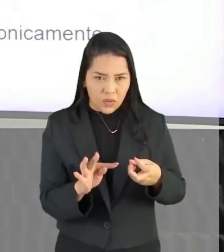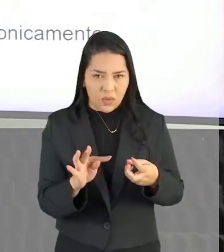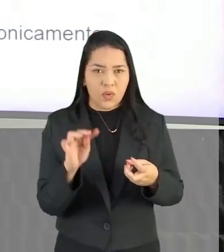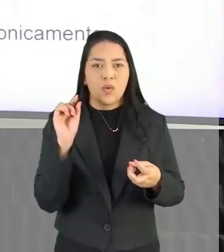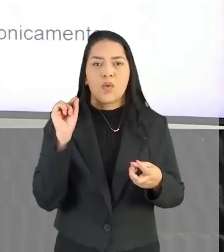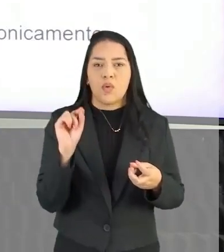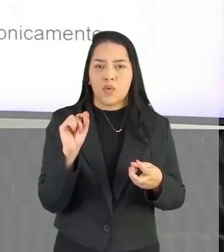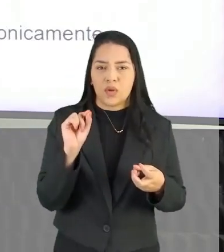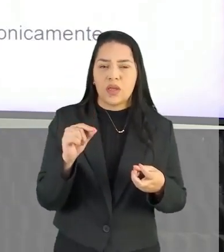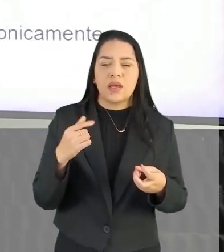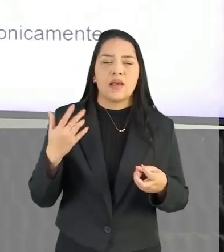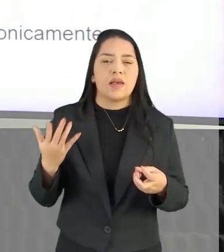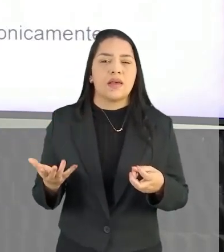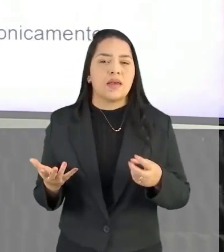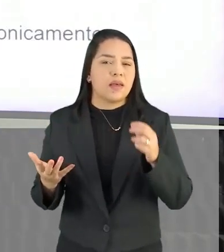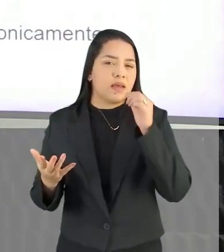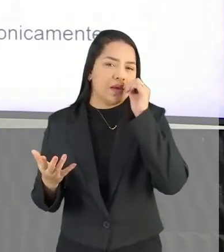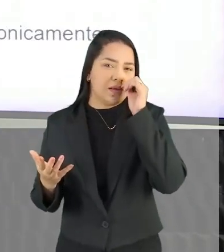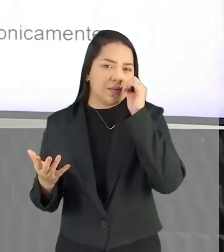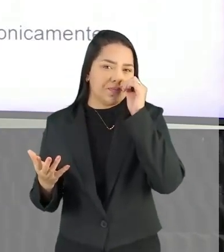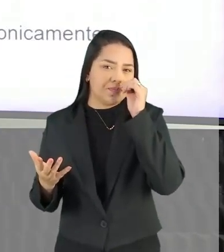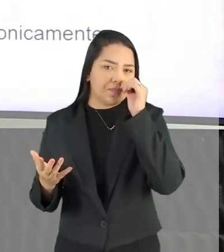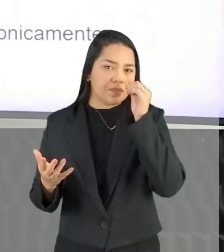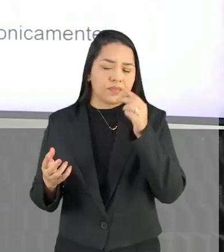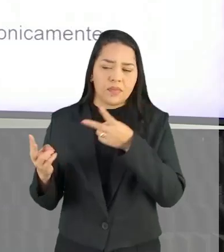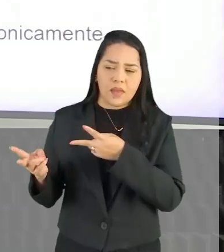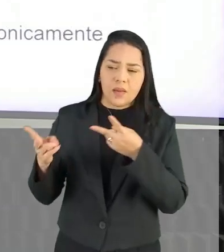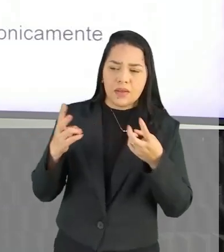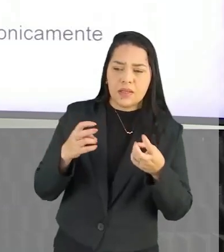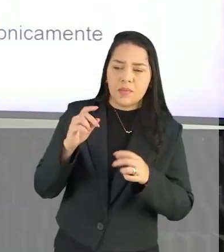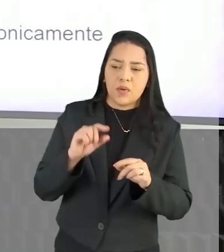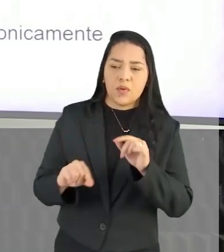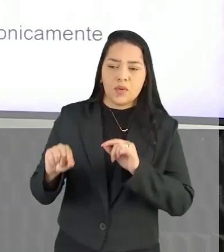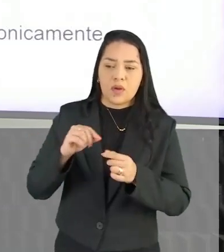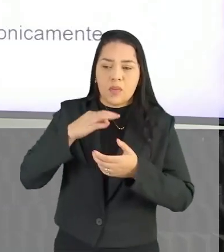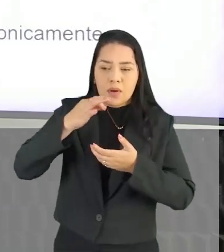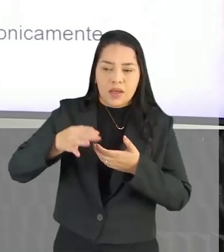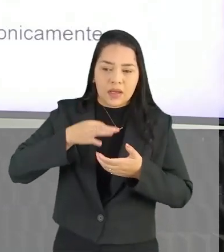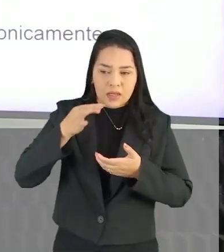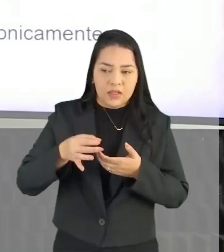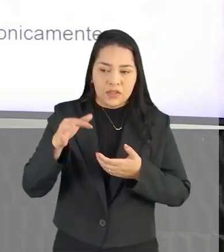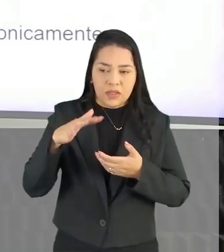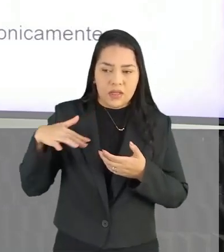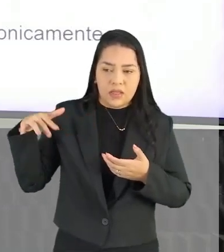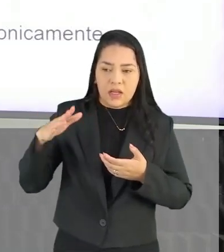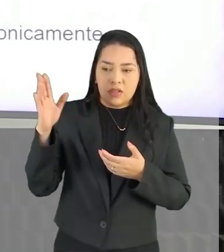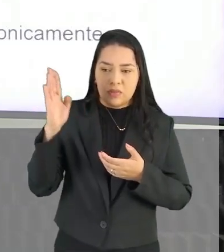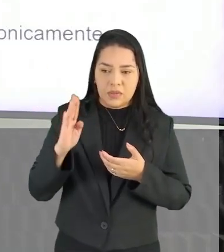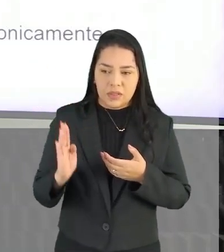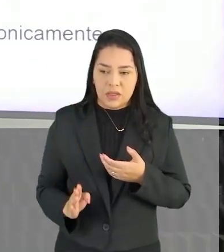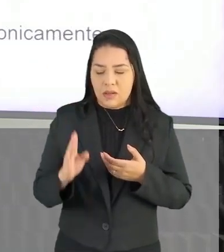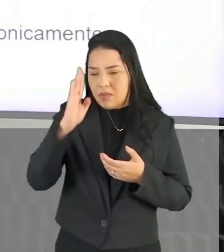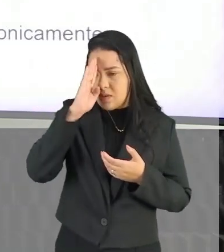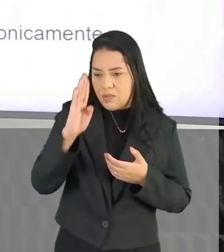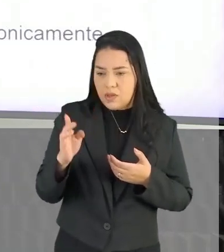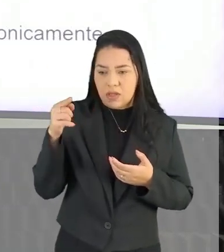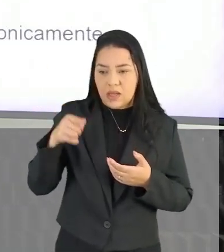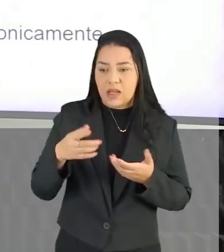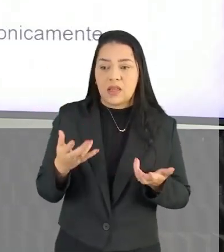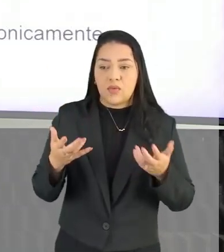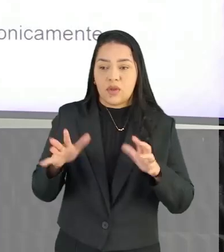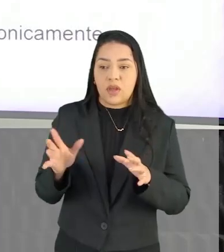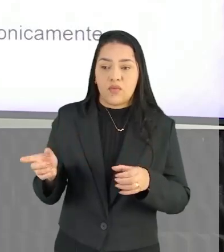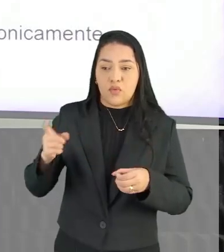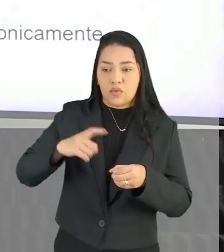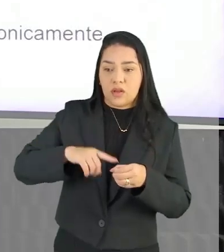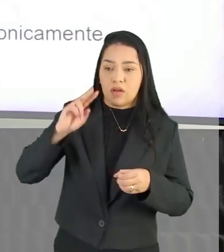de forma bem direta A gente observa Uma crítica da realidade brasileira Principalmente quando ele fala Que ele não quer voltar